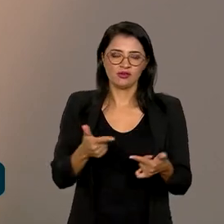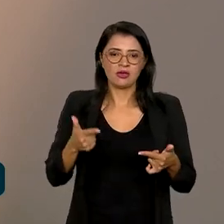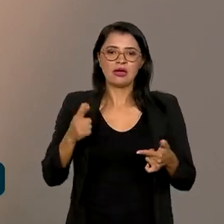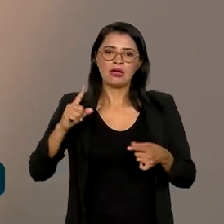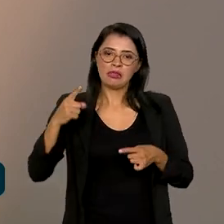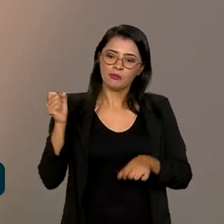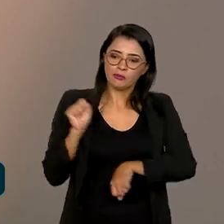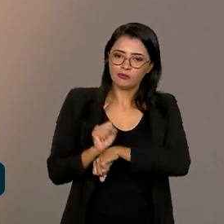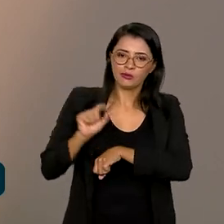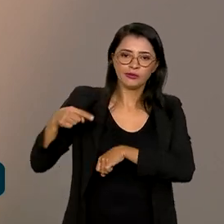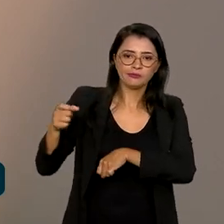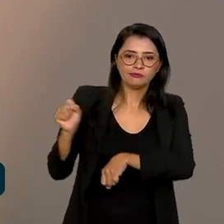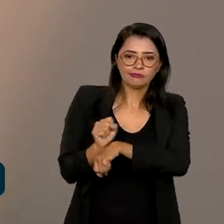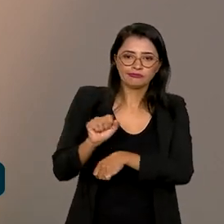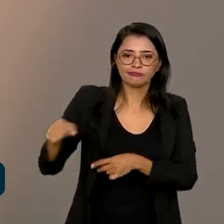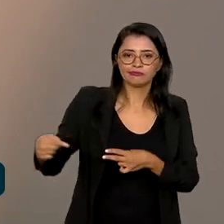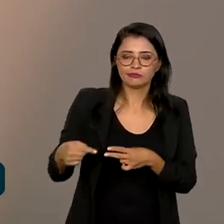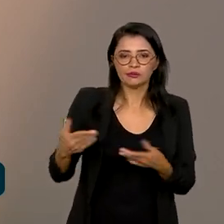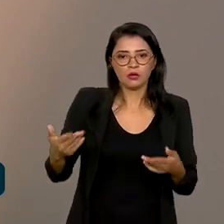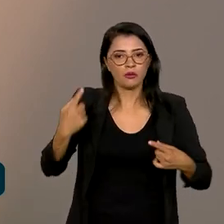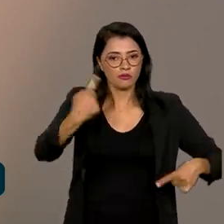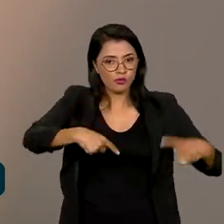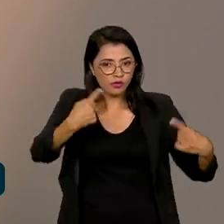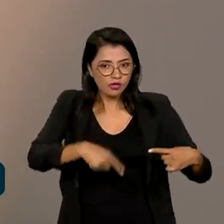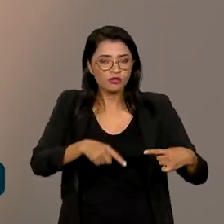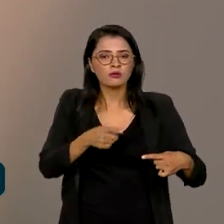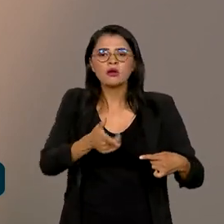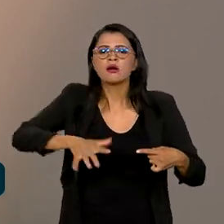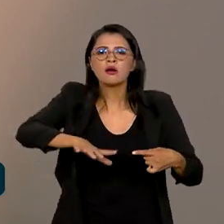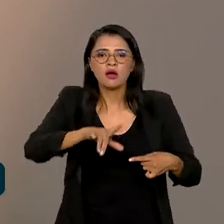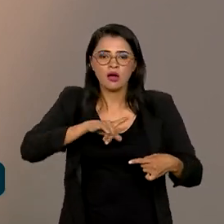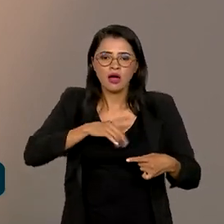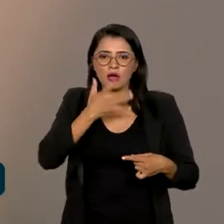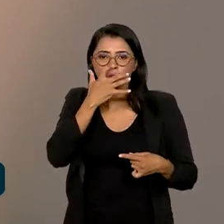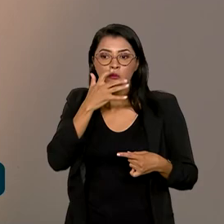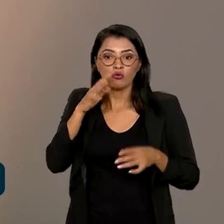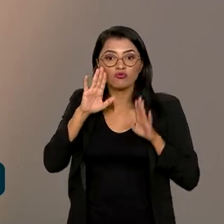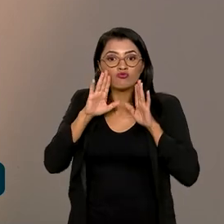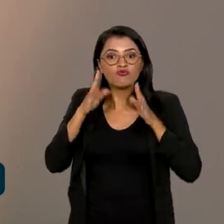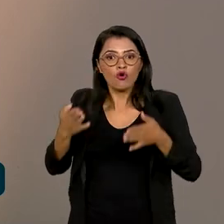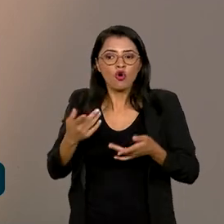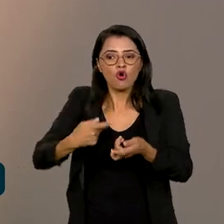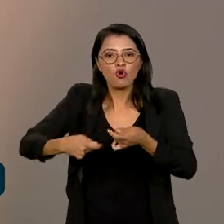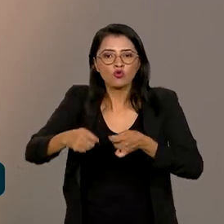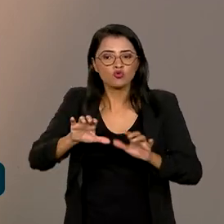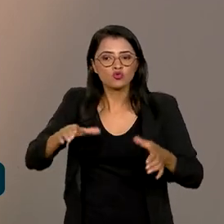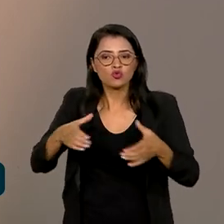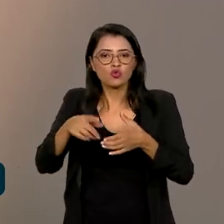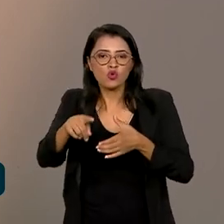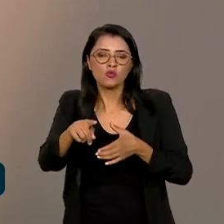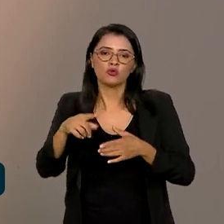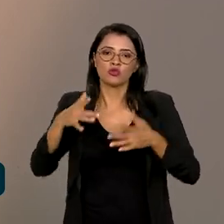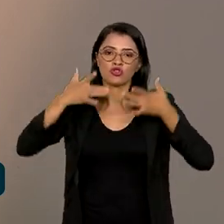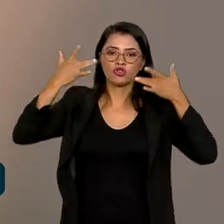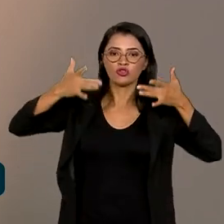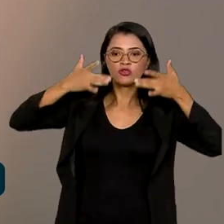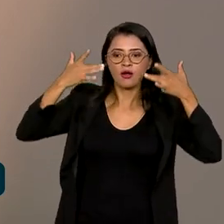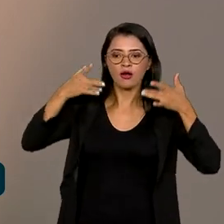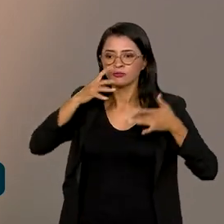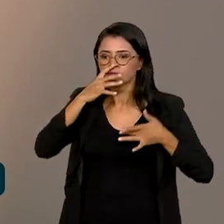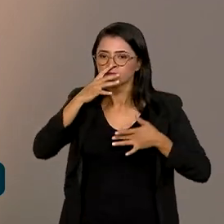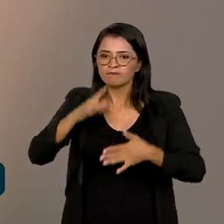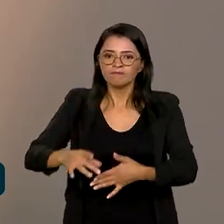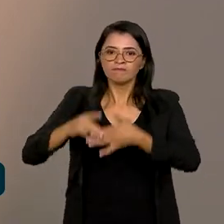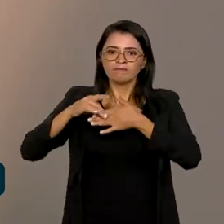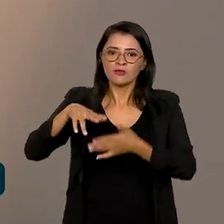descontinuada, né? Então, é uma política que ela age justamente nas pontas, que age naquele grupo de teatro, recorrece aquele mestre